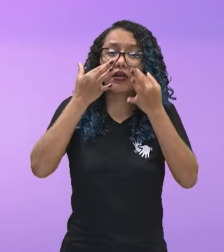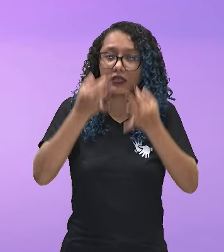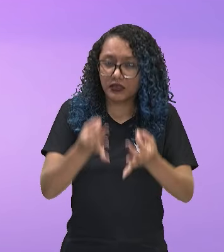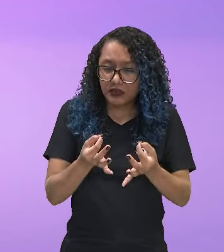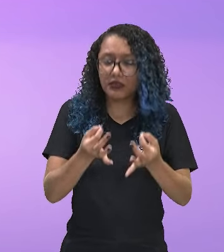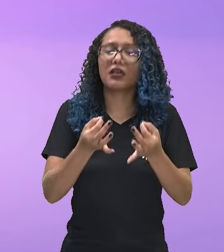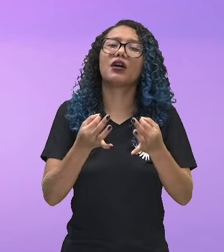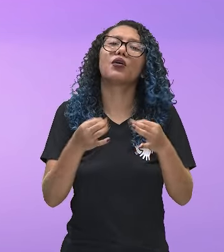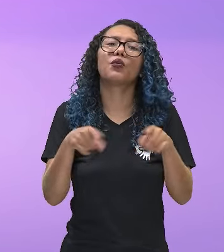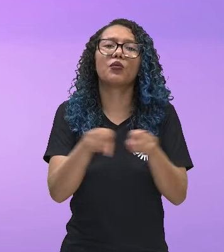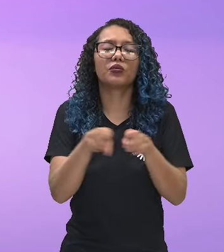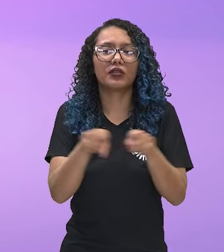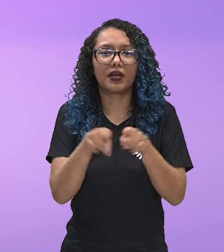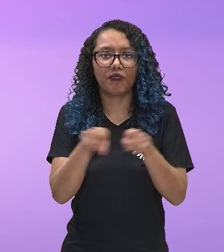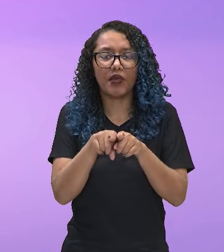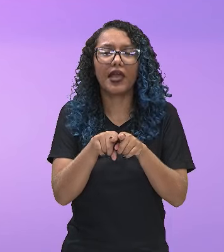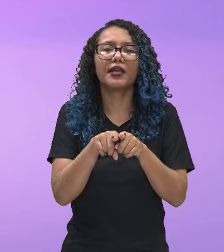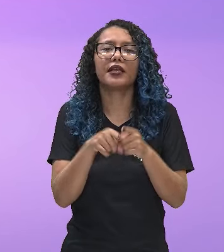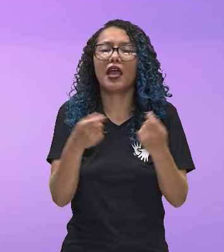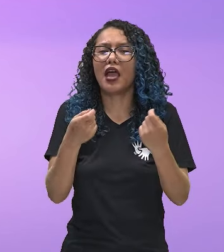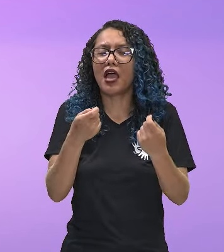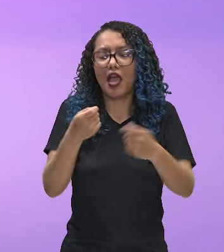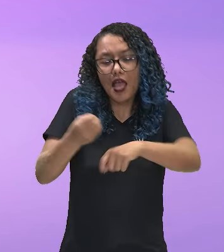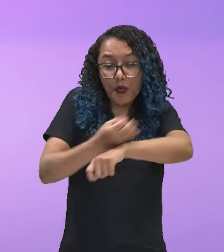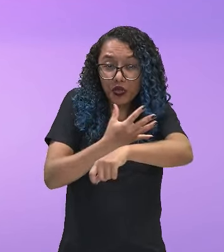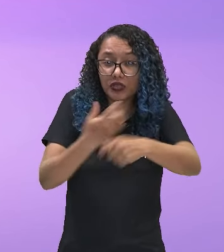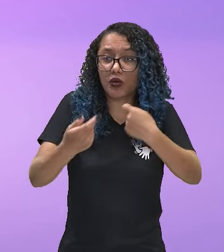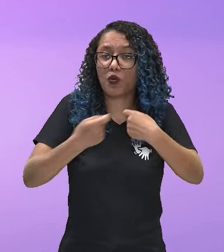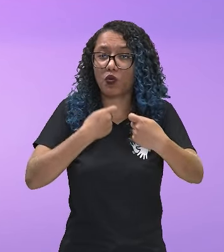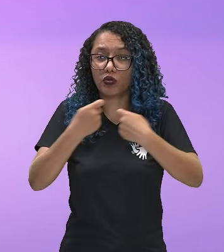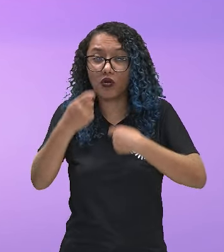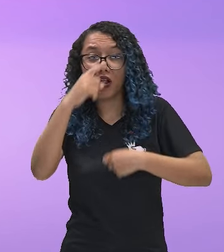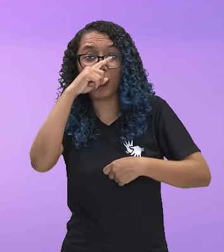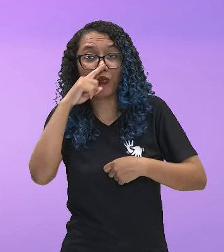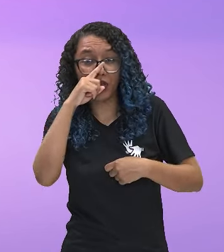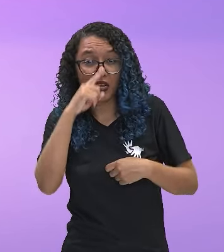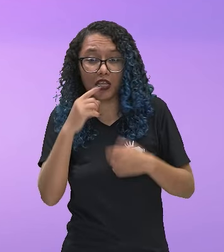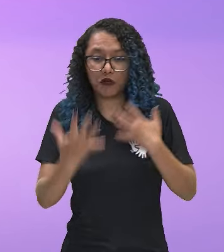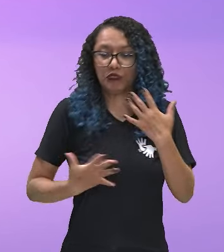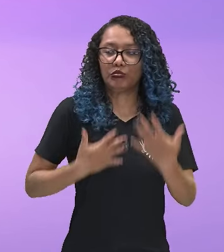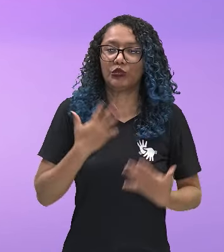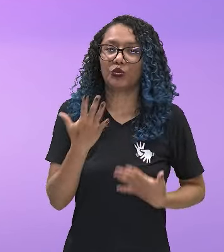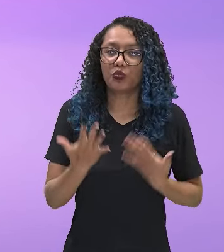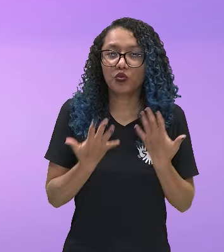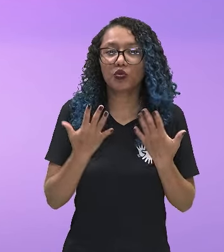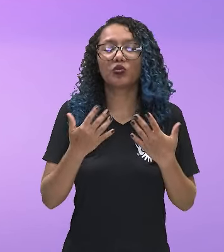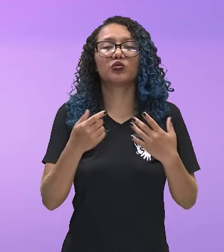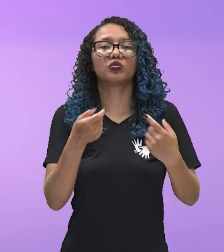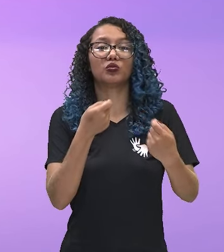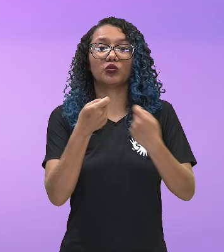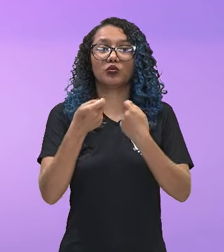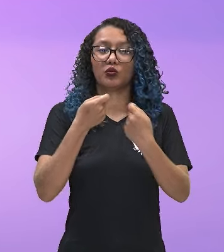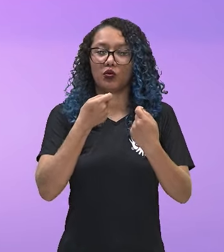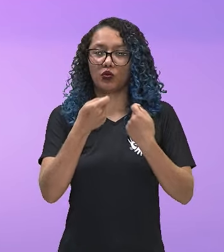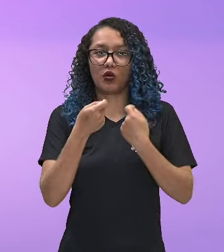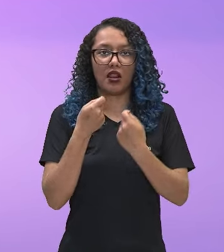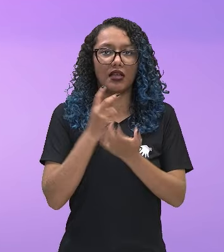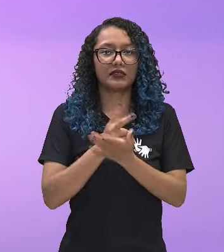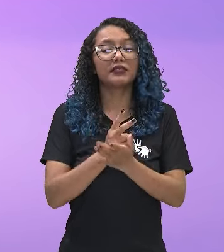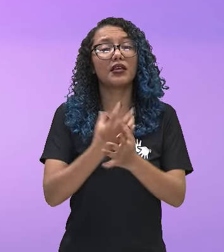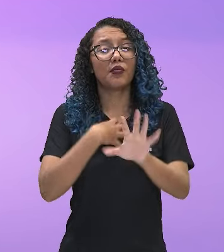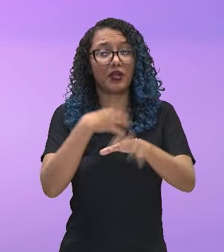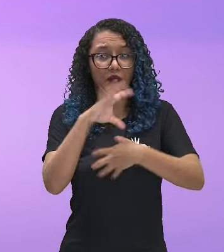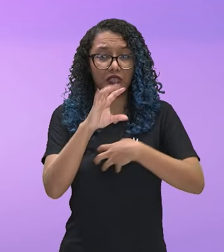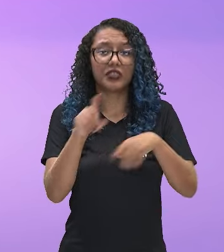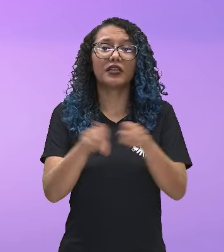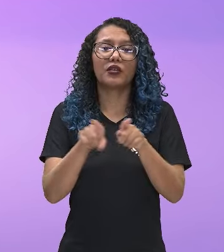organização, controle de emoção, de riscos e impulsos, automonitorização, empatia e